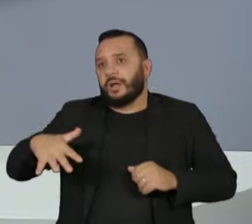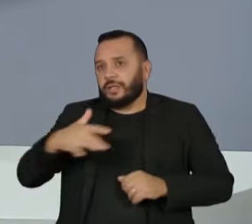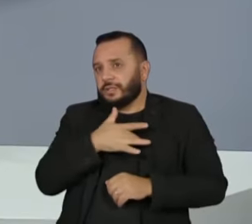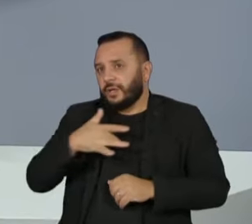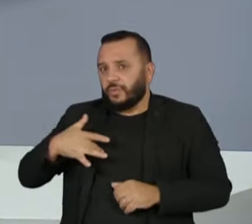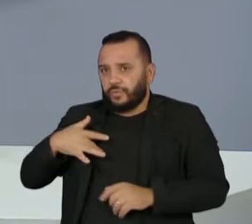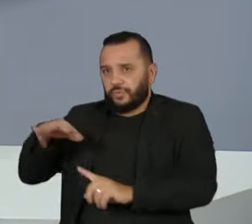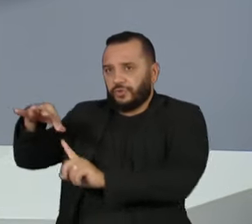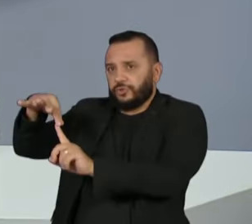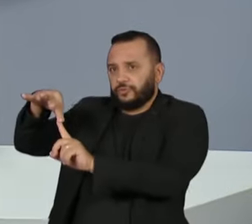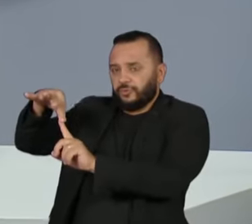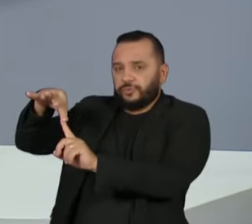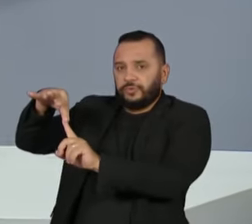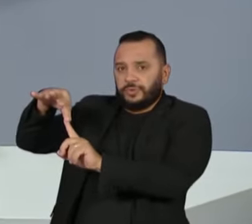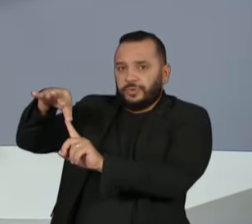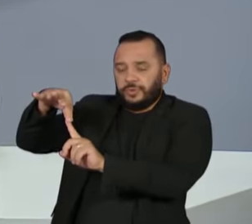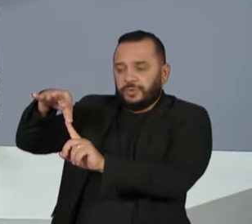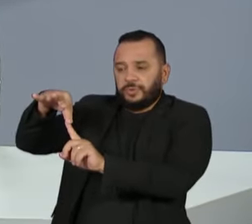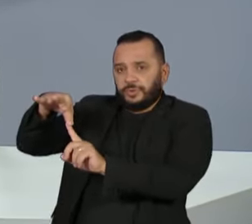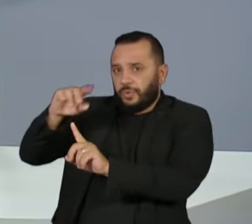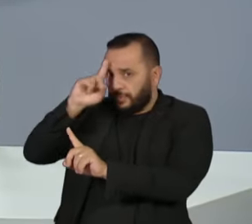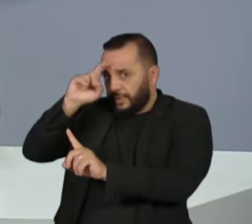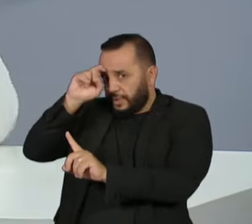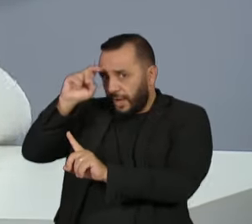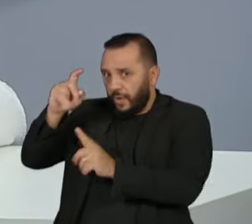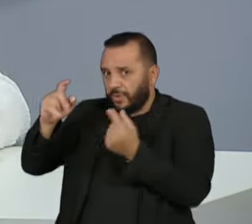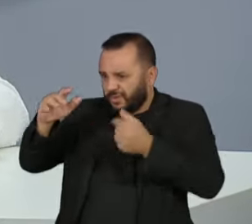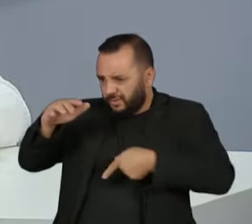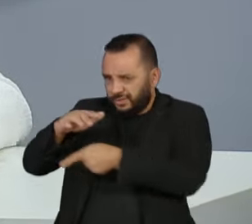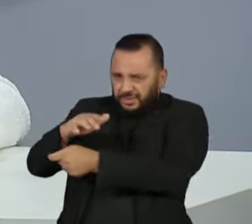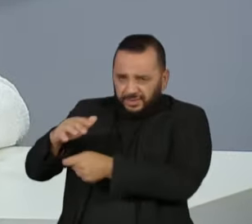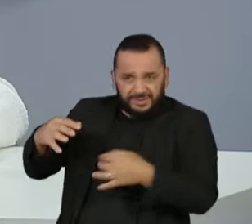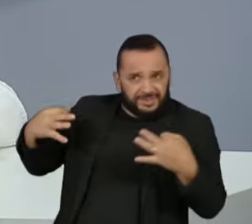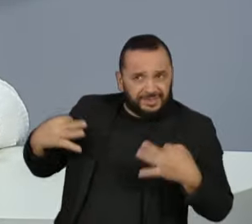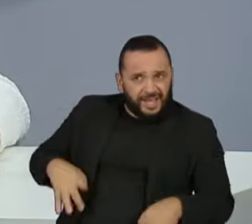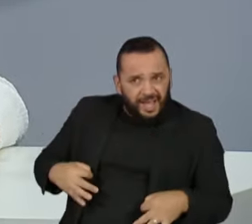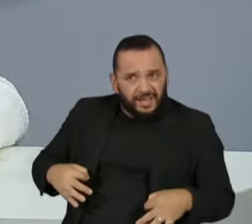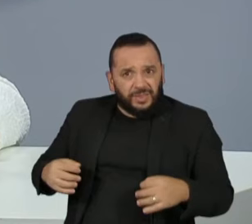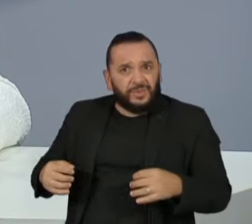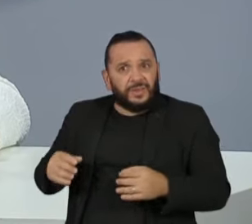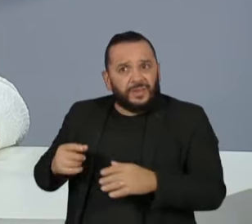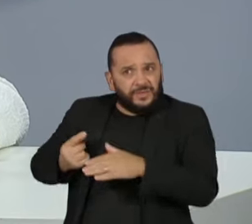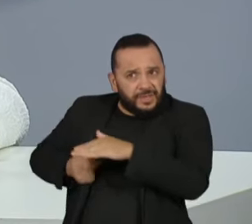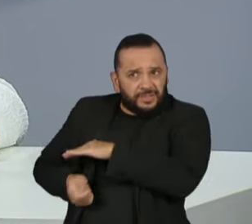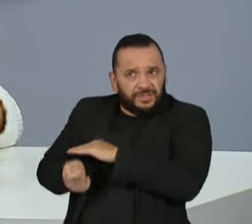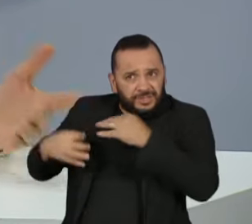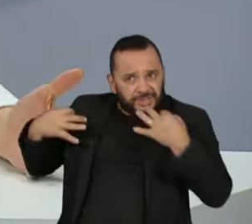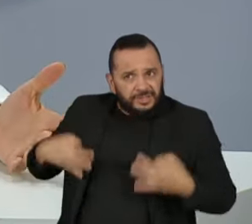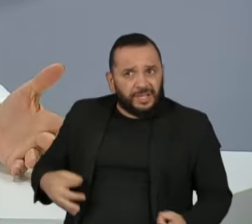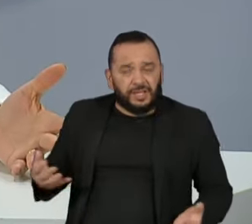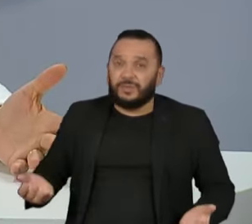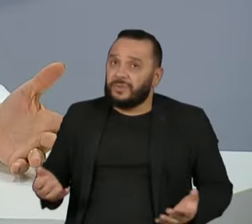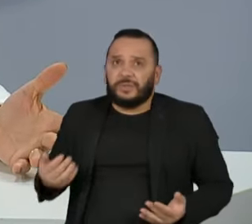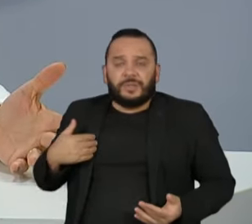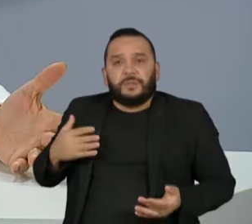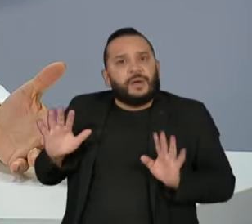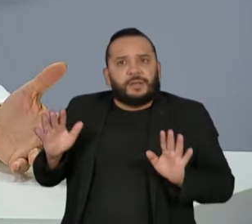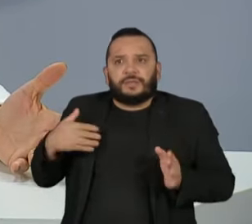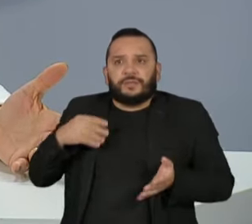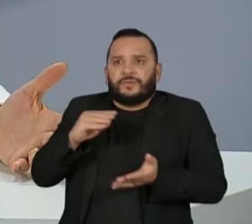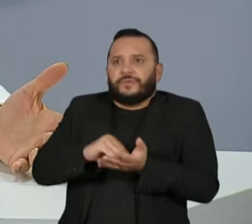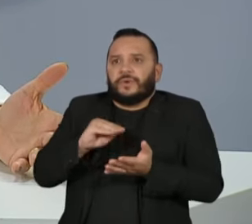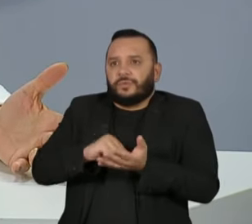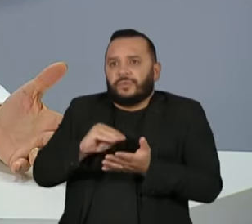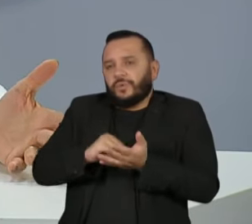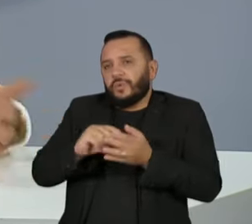correta desse orçamento. Se, e aí é um se, os deputados e os senadores dão mais transparência, também não resolveu o problema